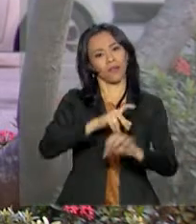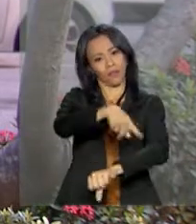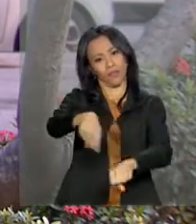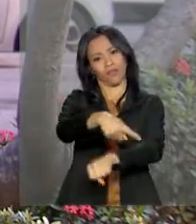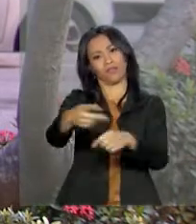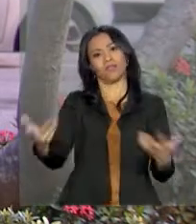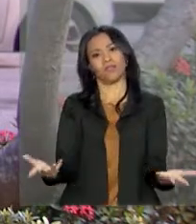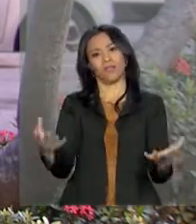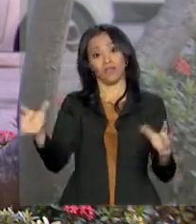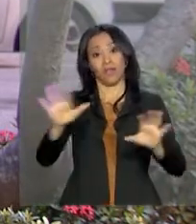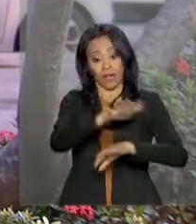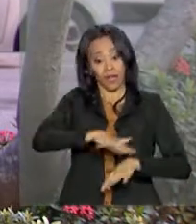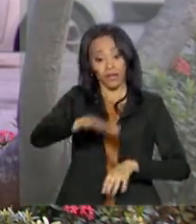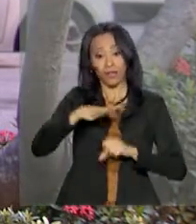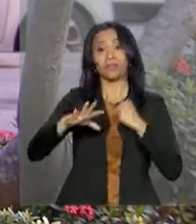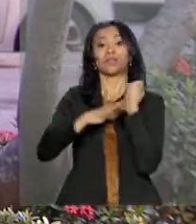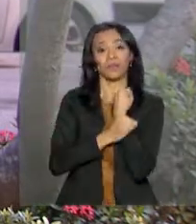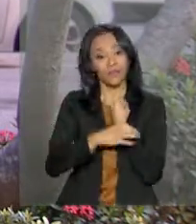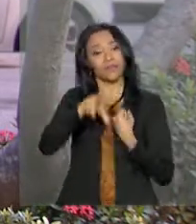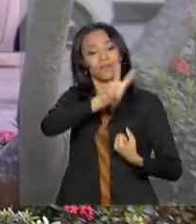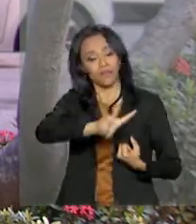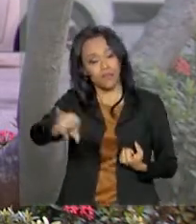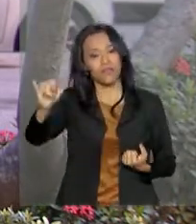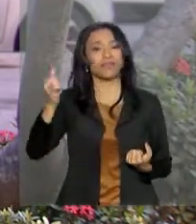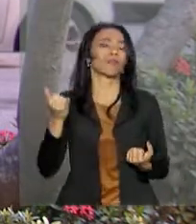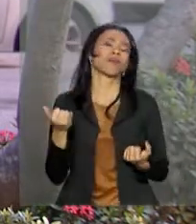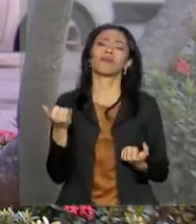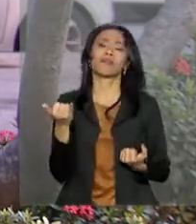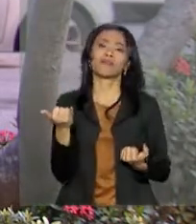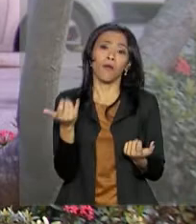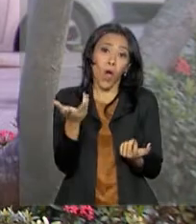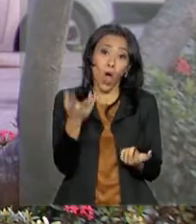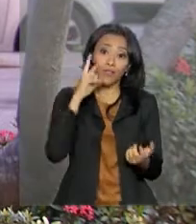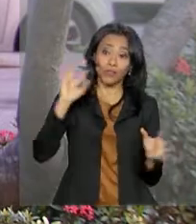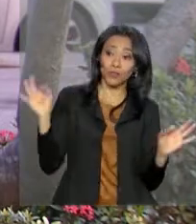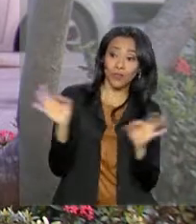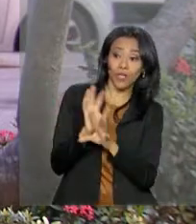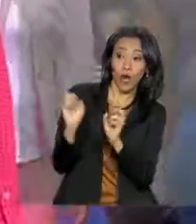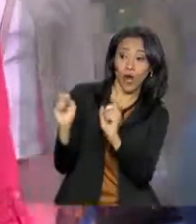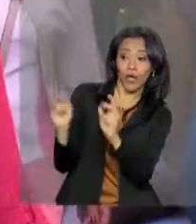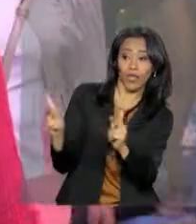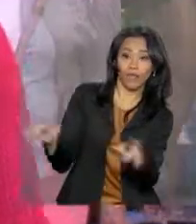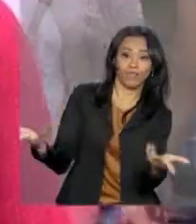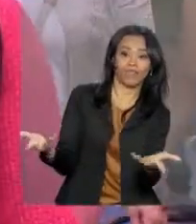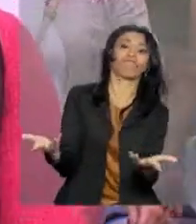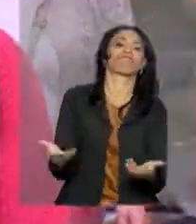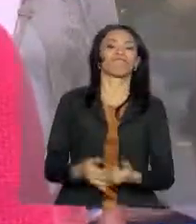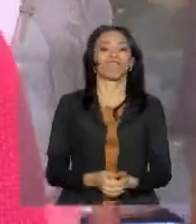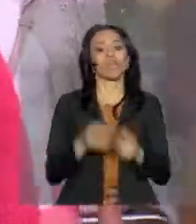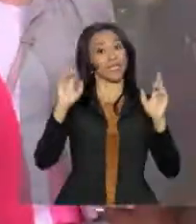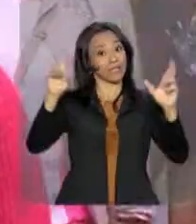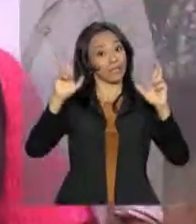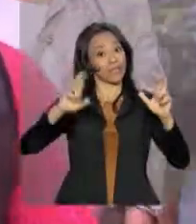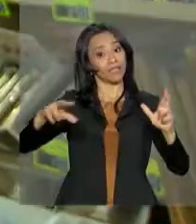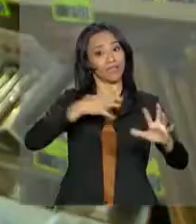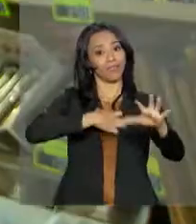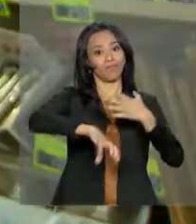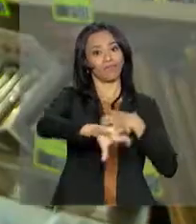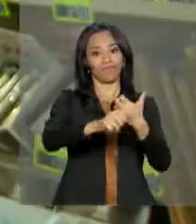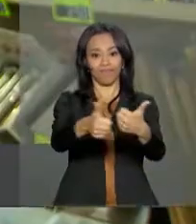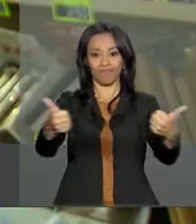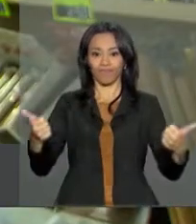casa arrumada, vai dar a chave na mão, olha aí, está tudo certinho agora. Esperança que contagia.